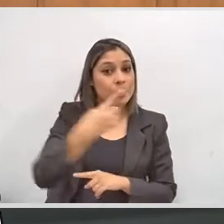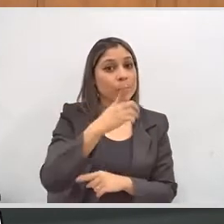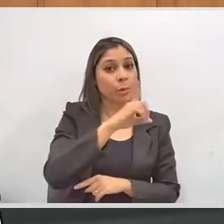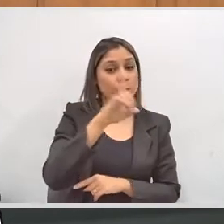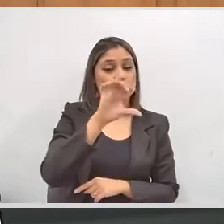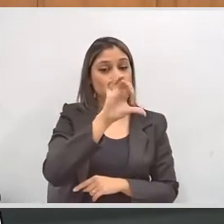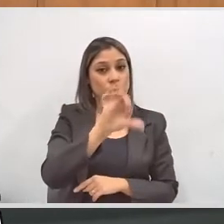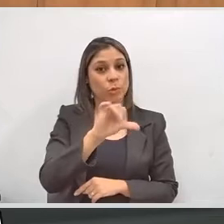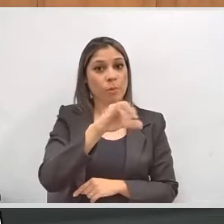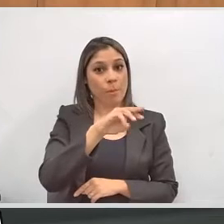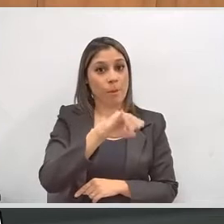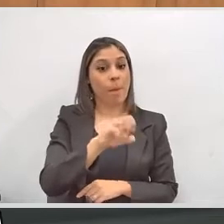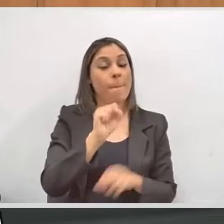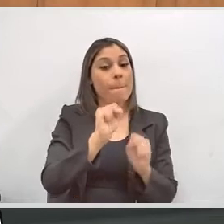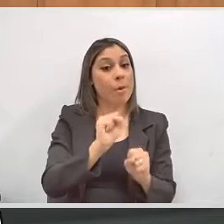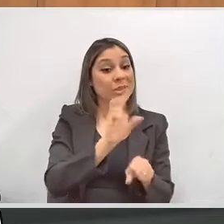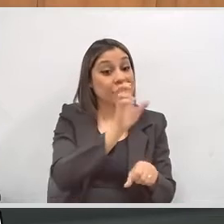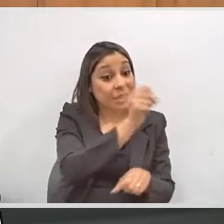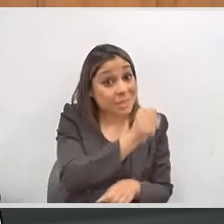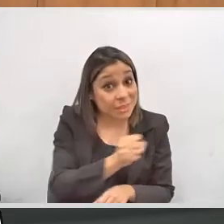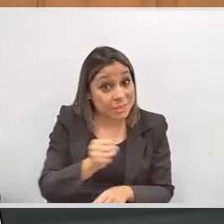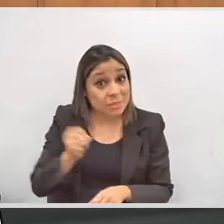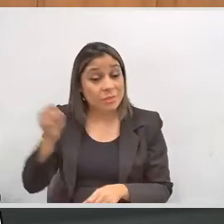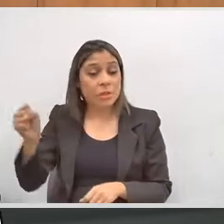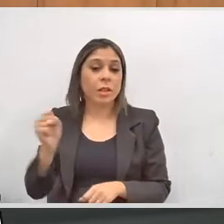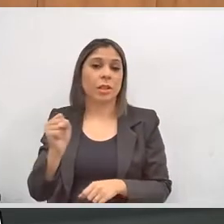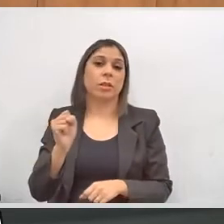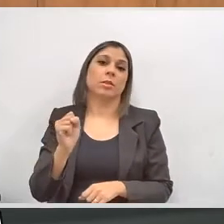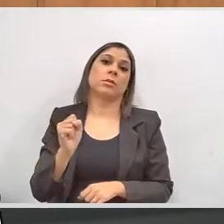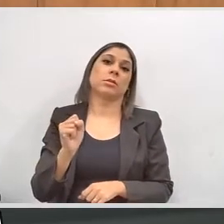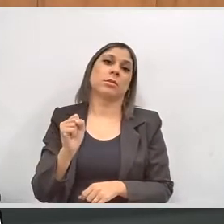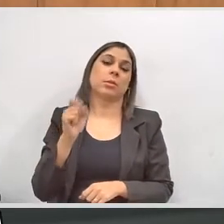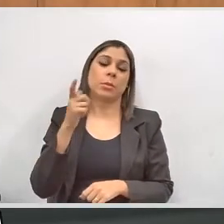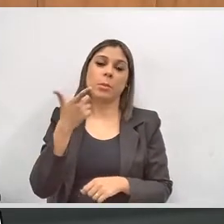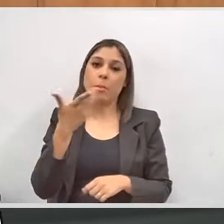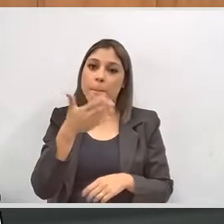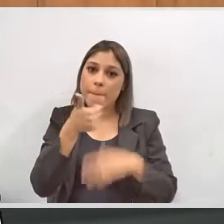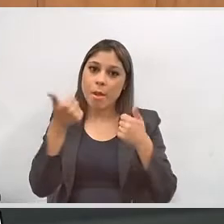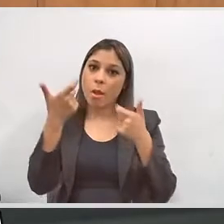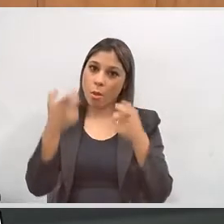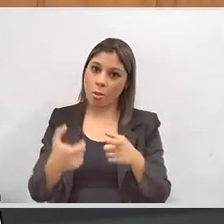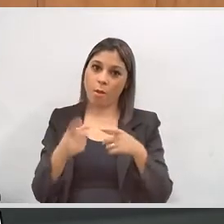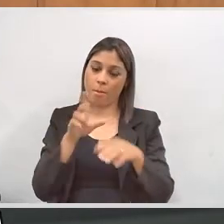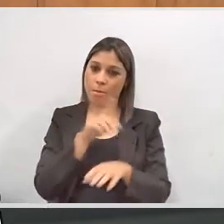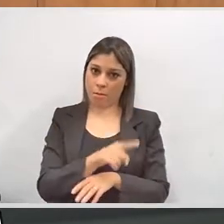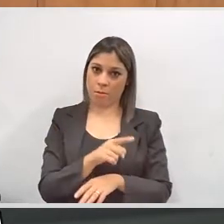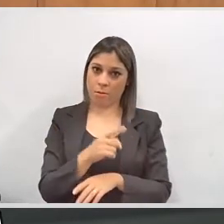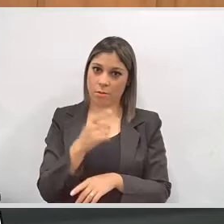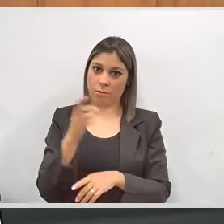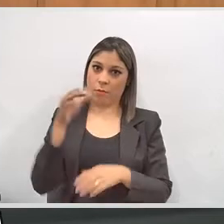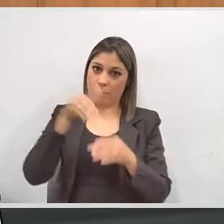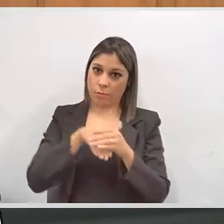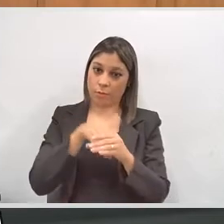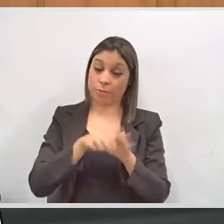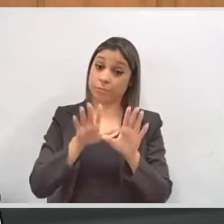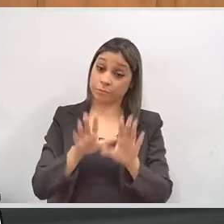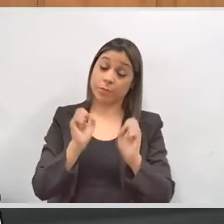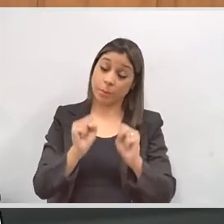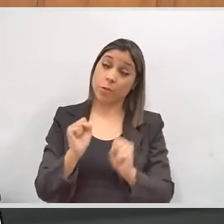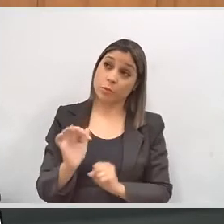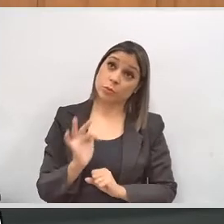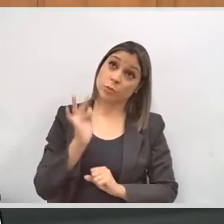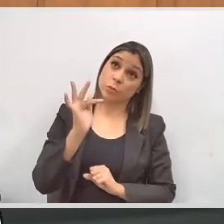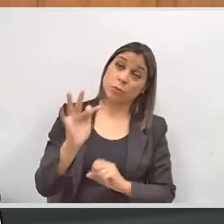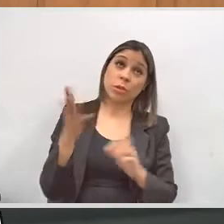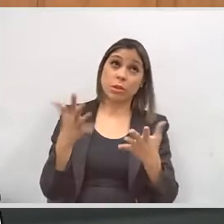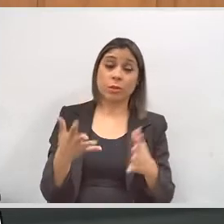oportunidade de transferência provisória, inclusive, para que ele tenha um local de votação mais adequado. Eventualmente, o eleitor pode